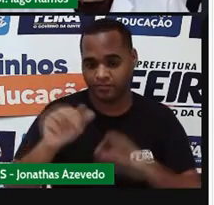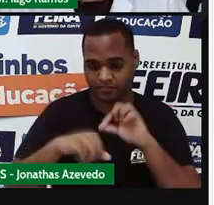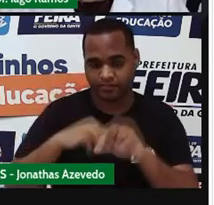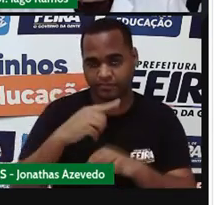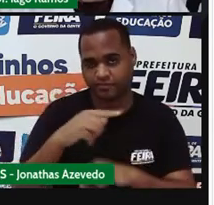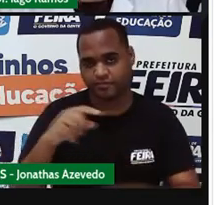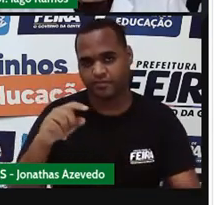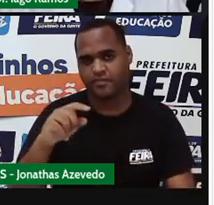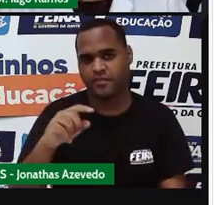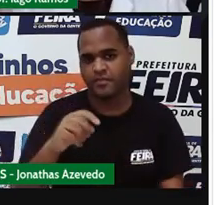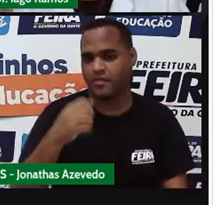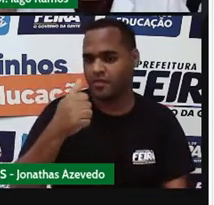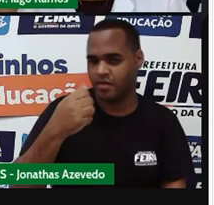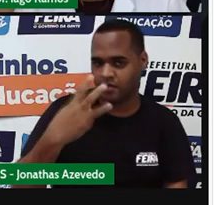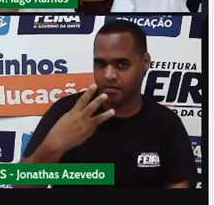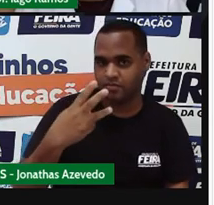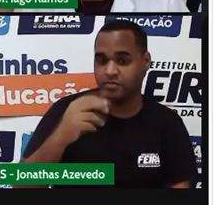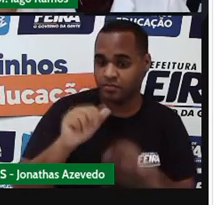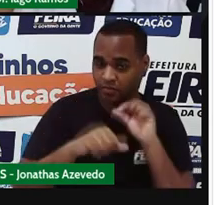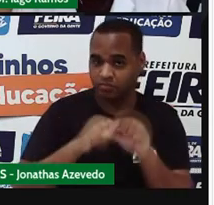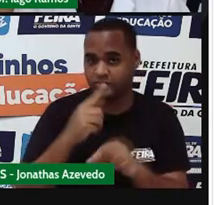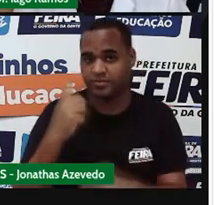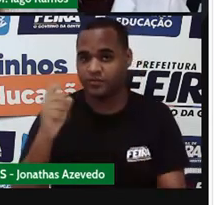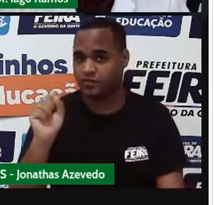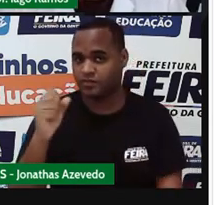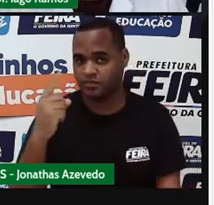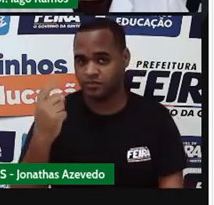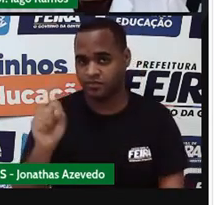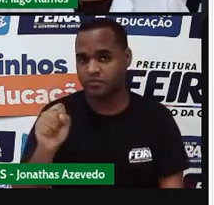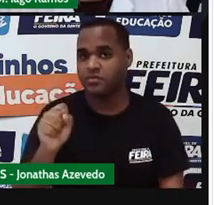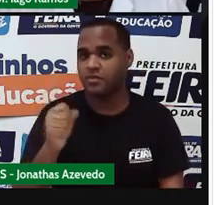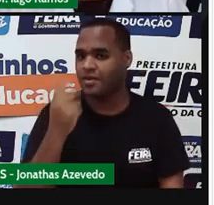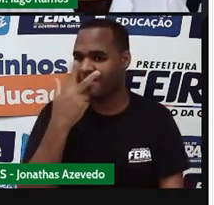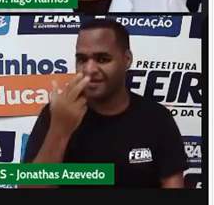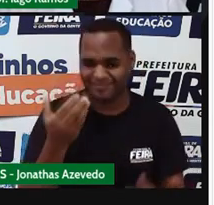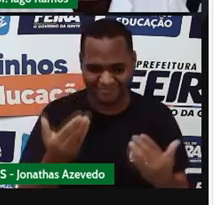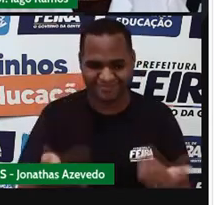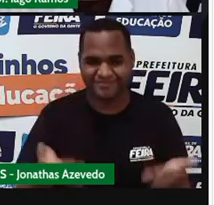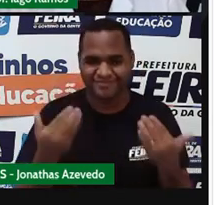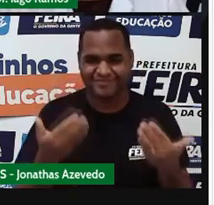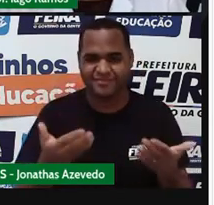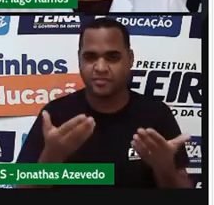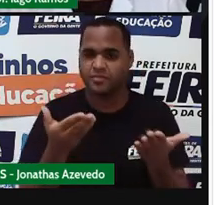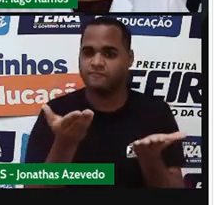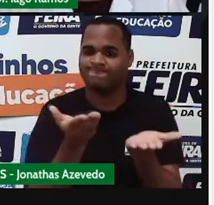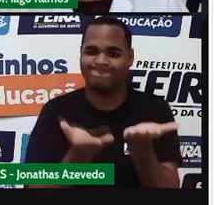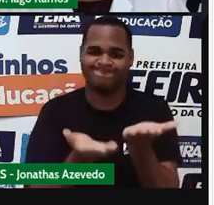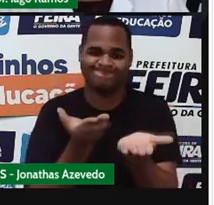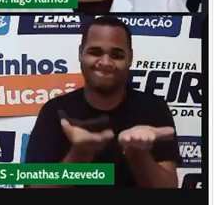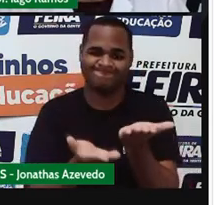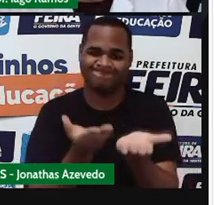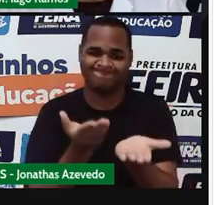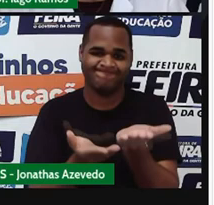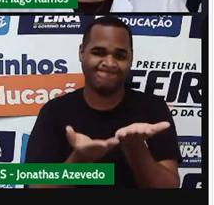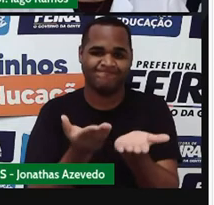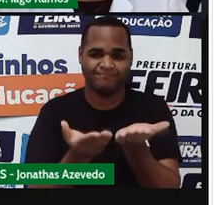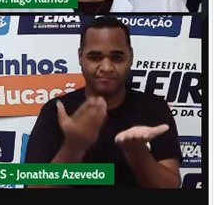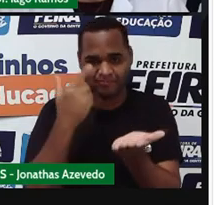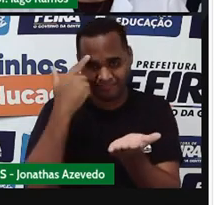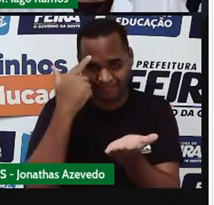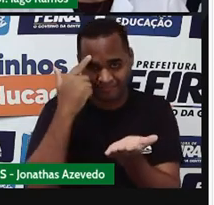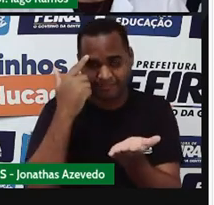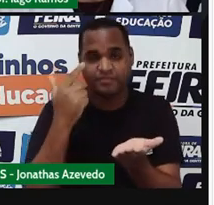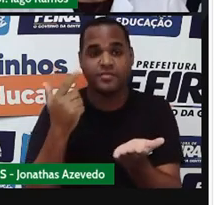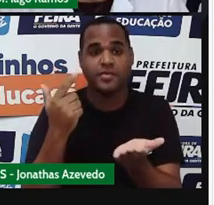cá e junta com 13 e vira 18 desequilibrou. Então como é que a gente corrige esse erro né? Que